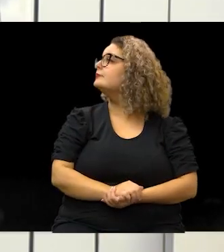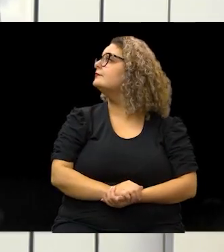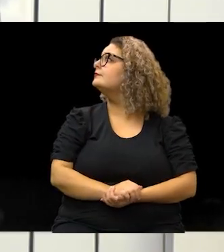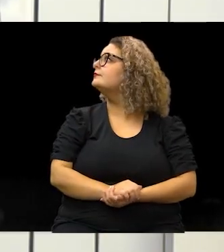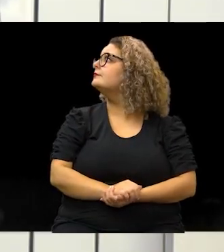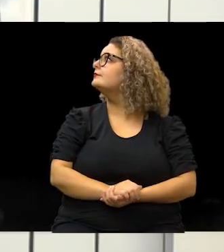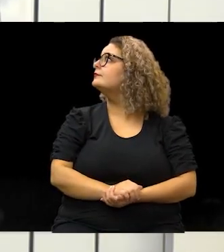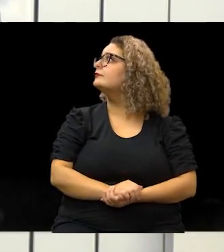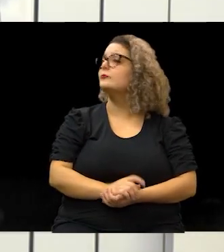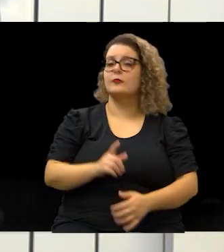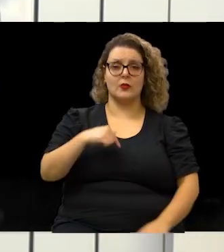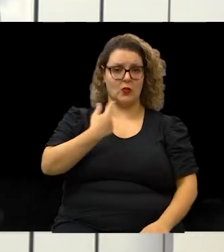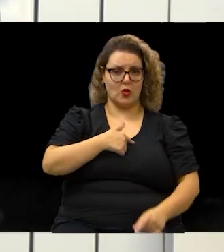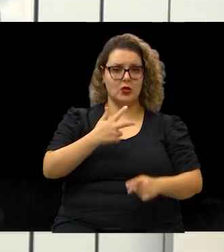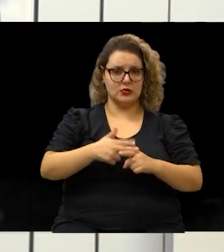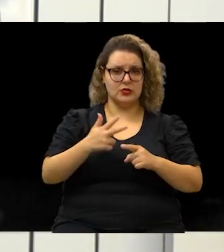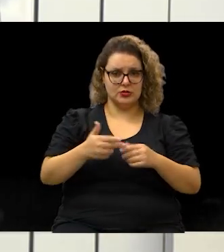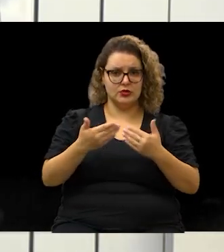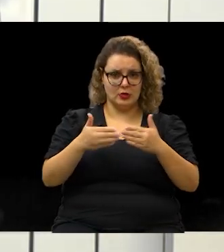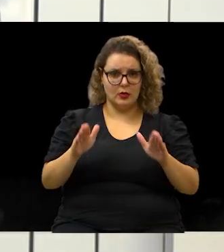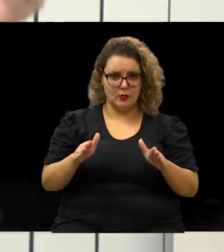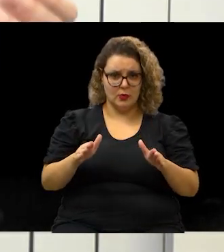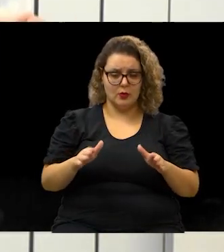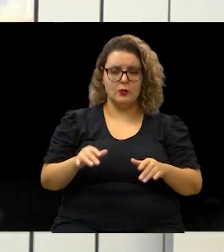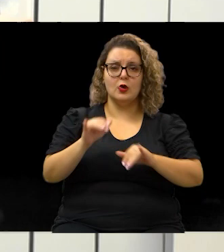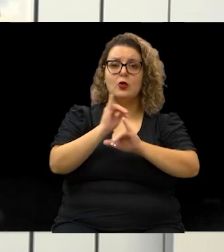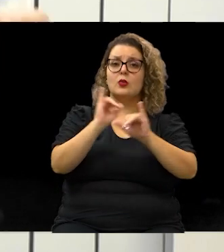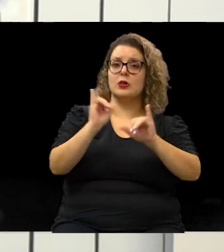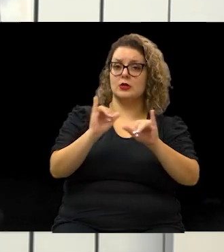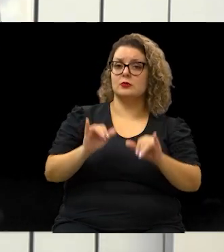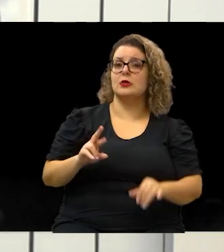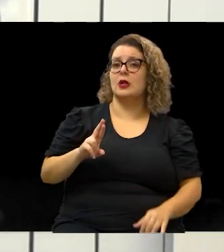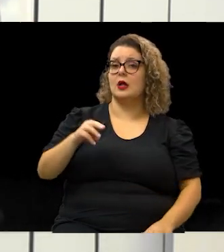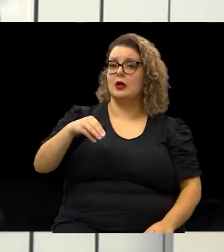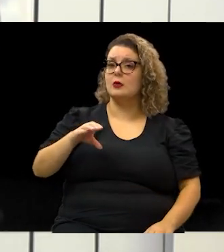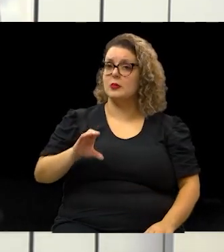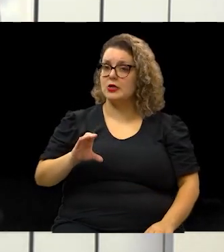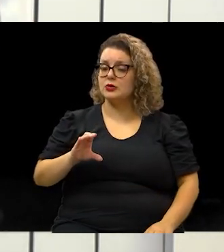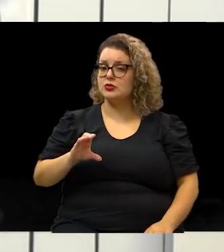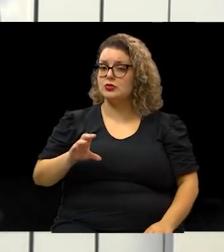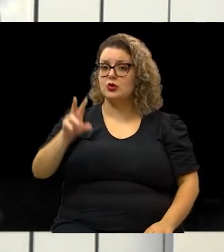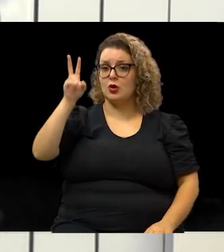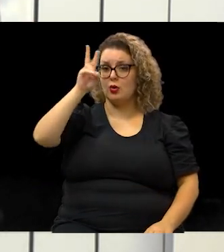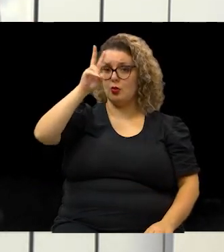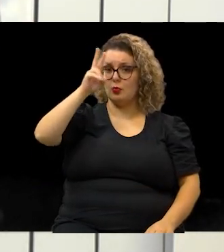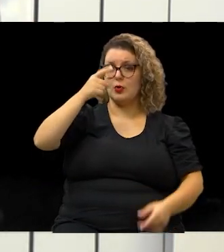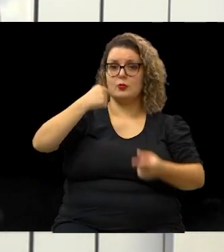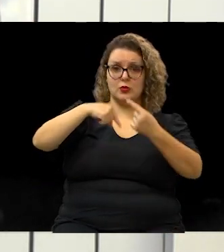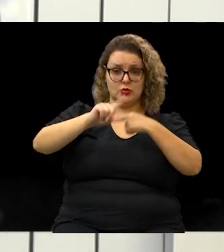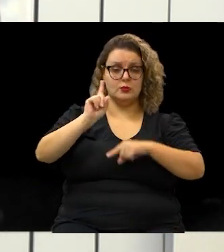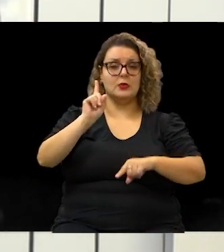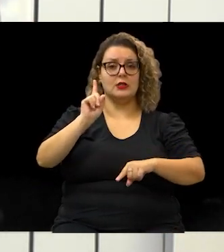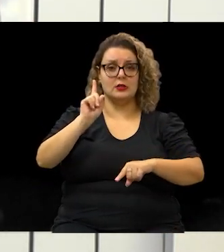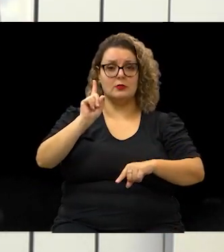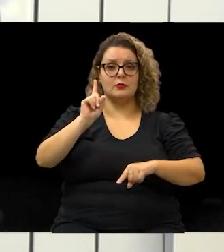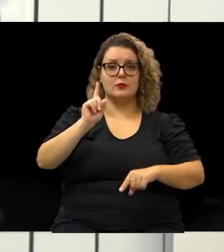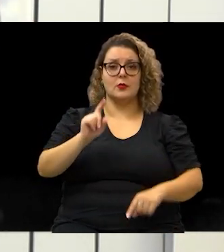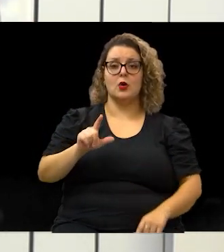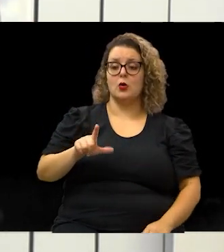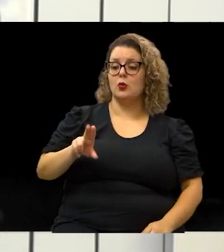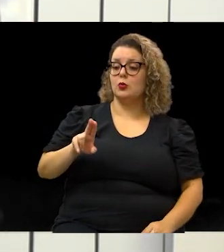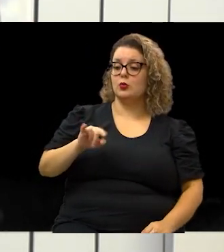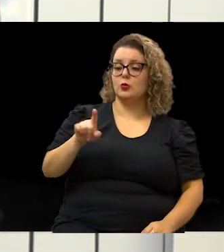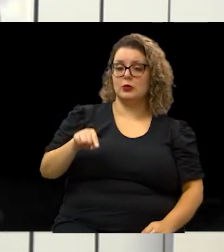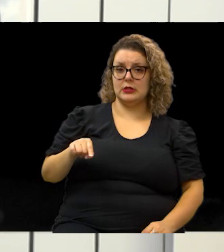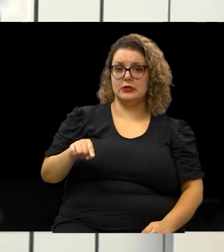A gente abre a edição de hoje com as notícias da Metrópole e uma história de superação. O Luiz Fernando,